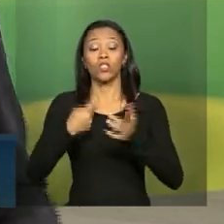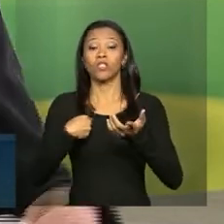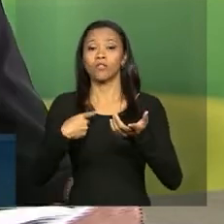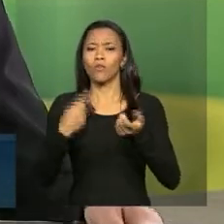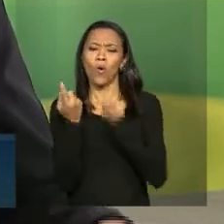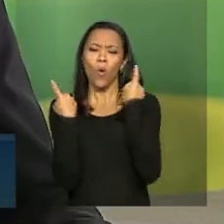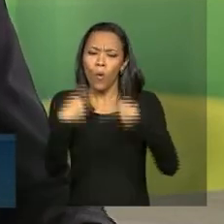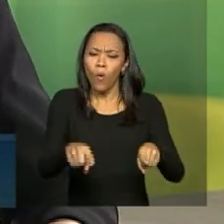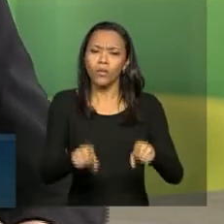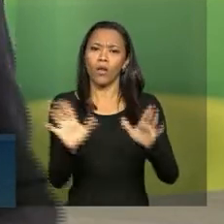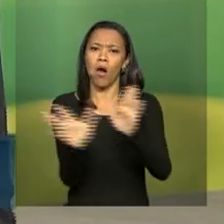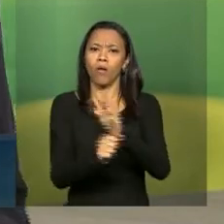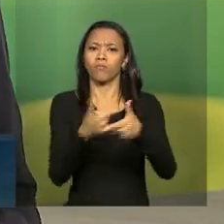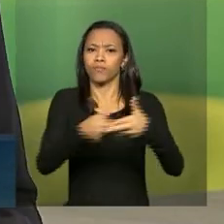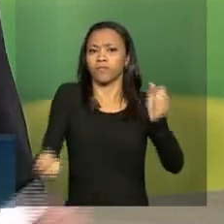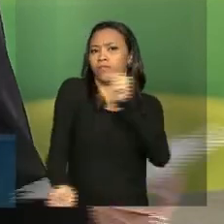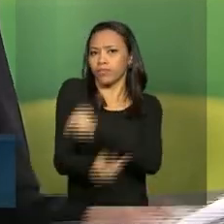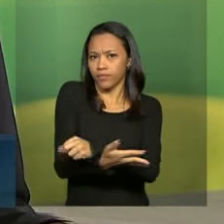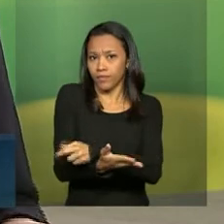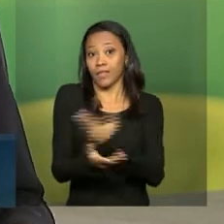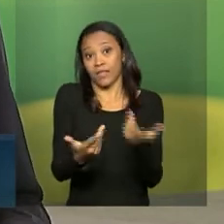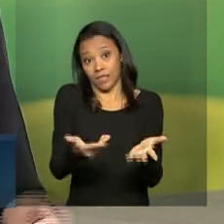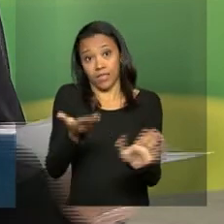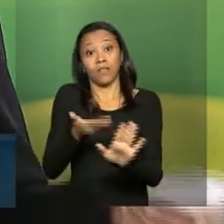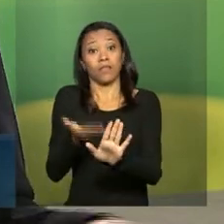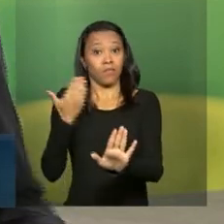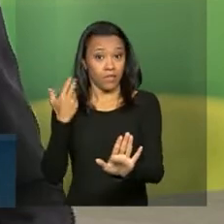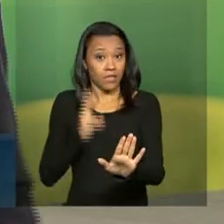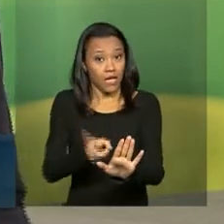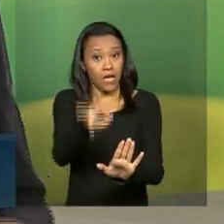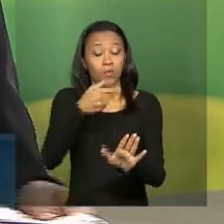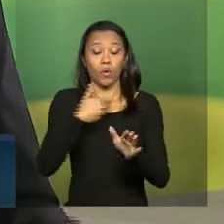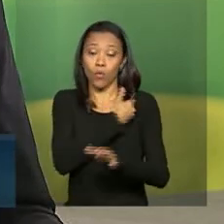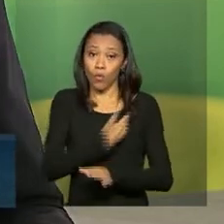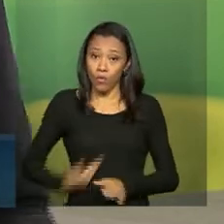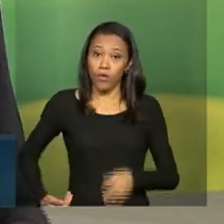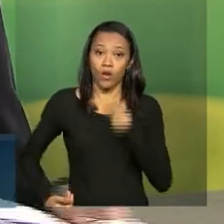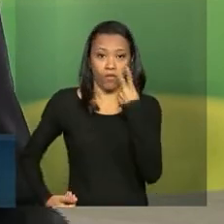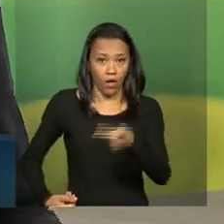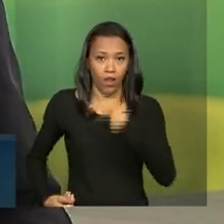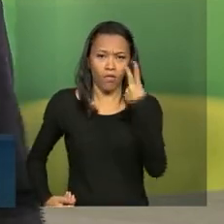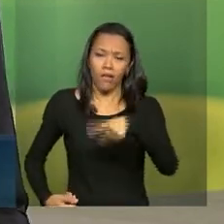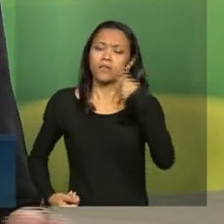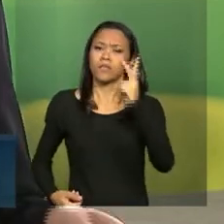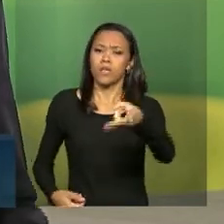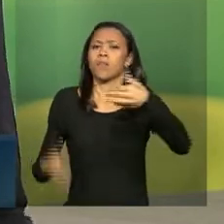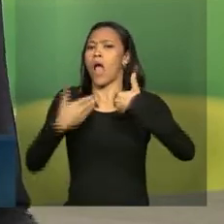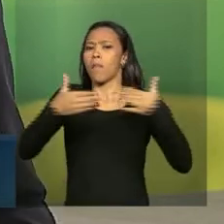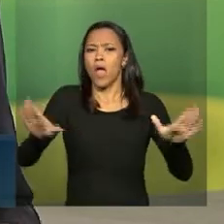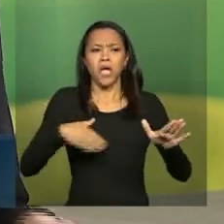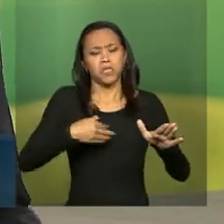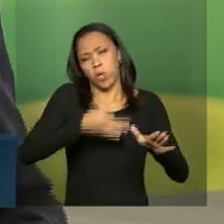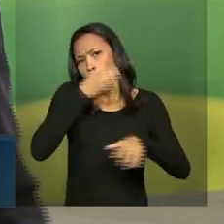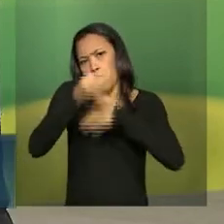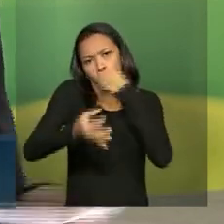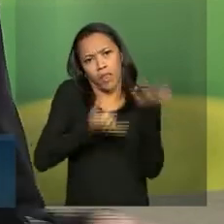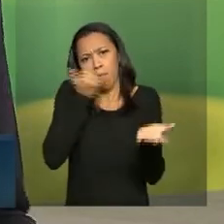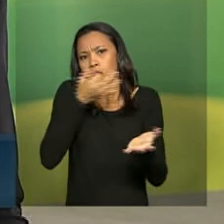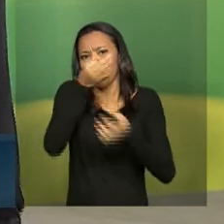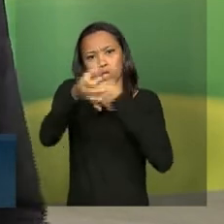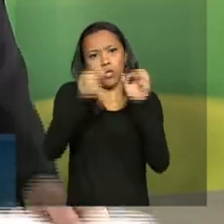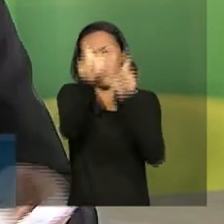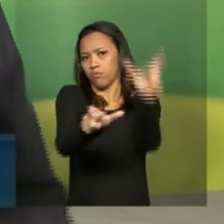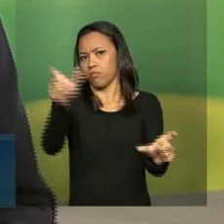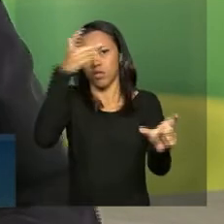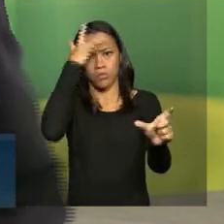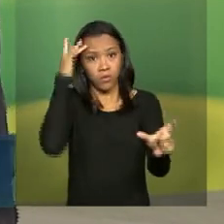corrupção, mantendo o diálogo aberto, coisa que o governo disse já toda semana que queria manter, independente das posições políticas e ideológicas das pessoas